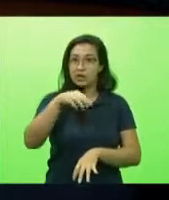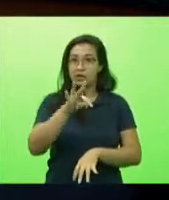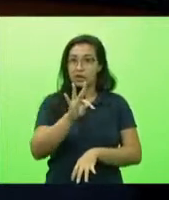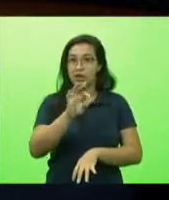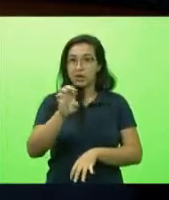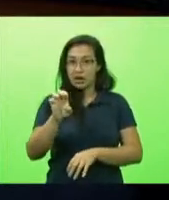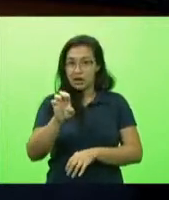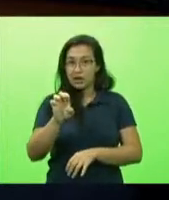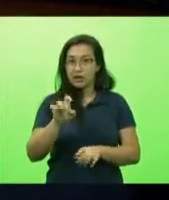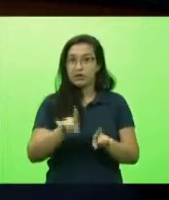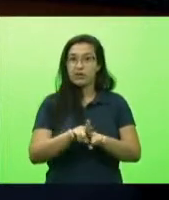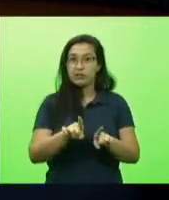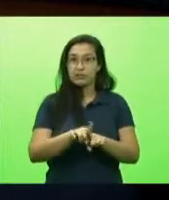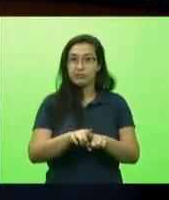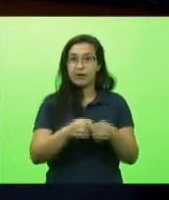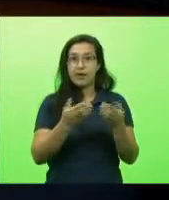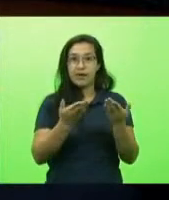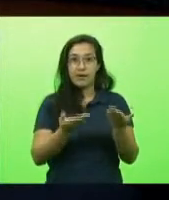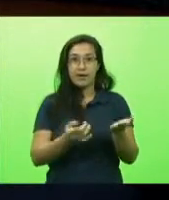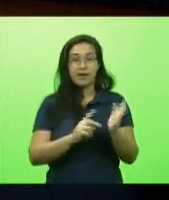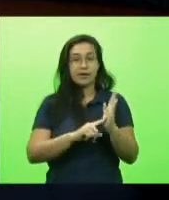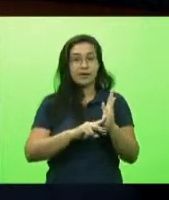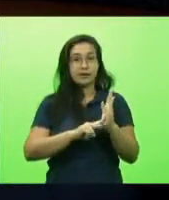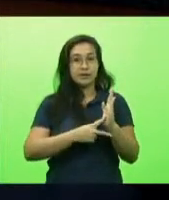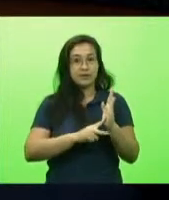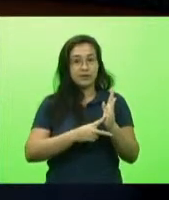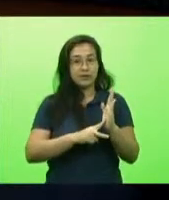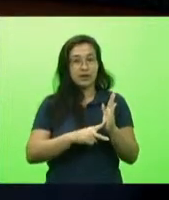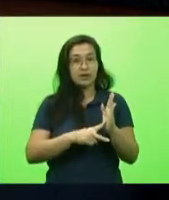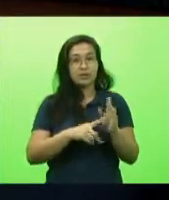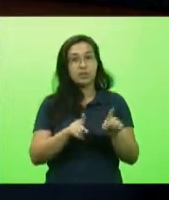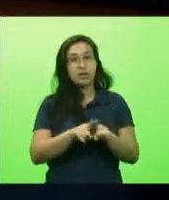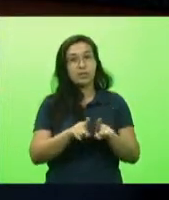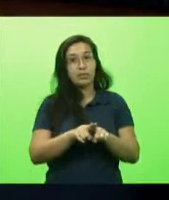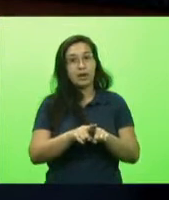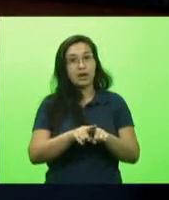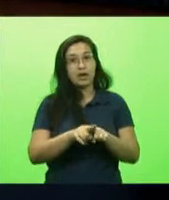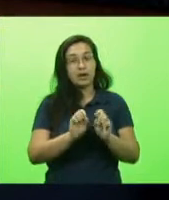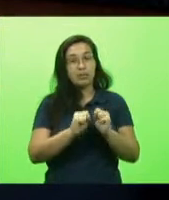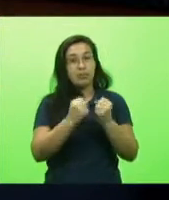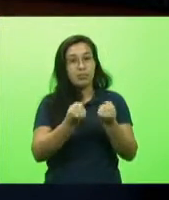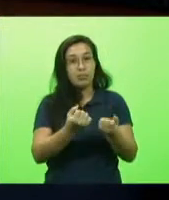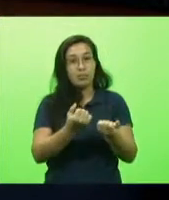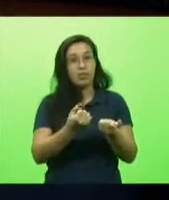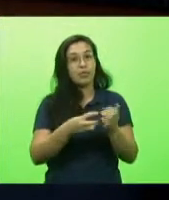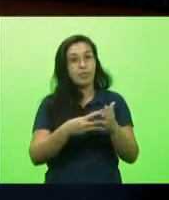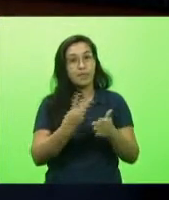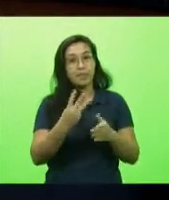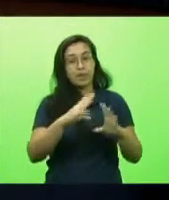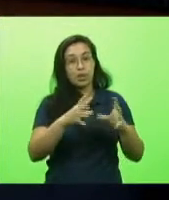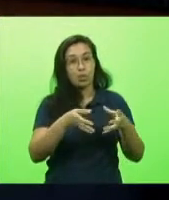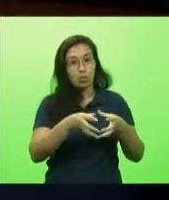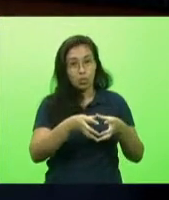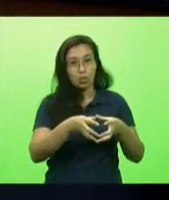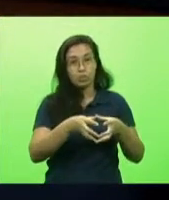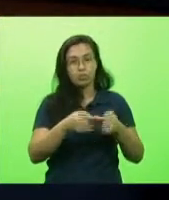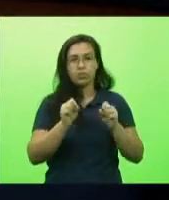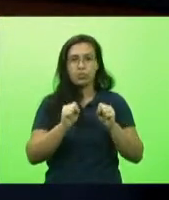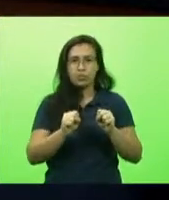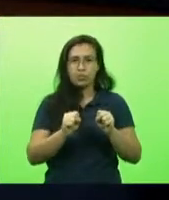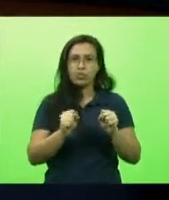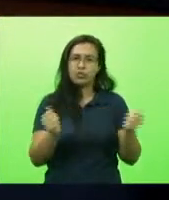também os sindicatos e tem o apoio do terceiro setor eu quero me colocar à disposição para a gente construir esse movimento